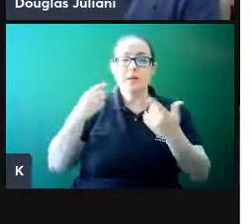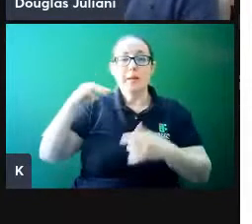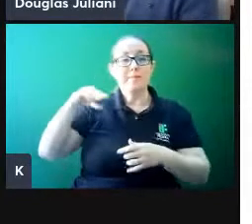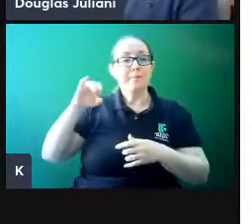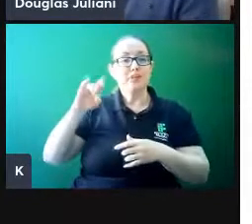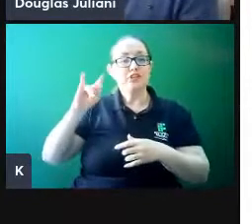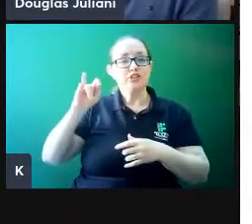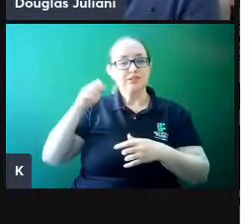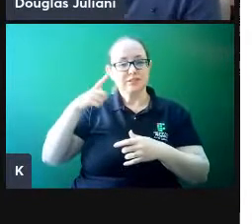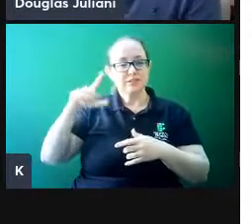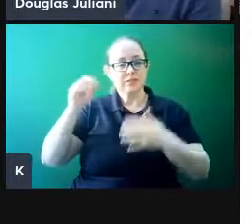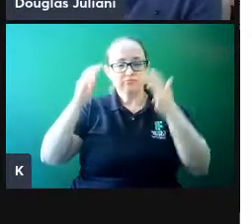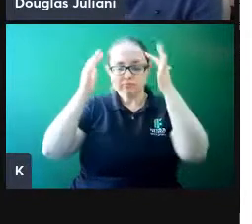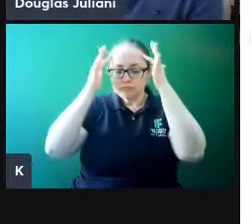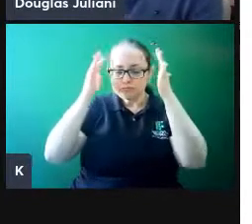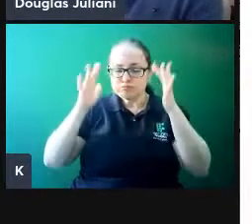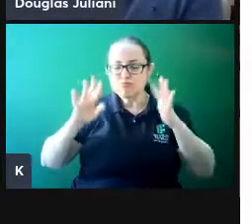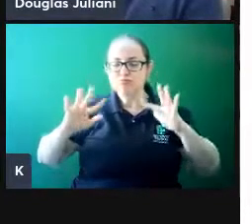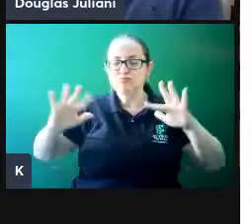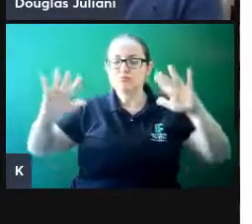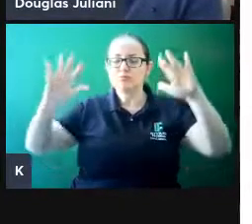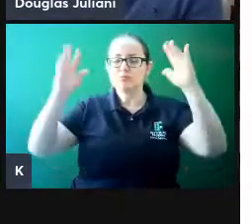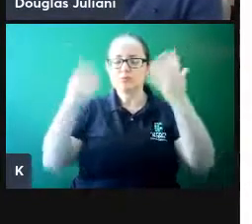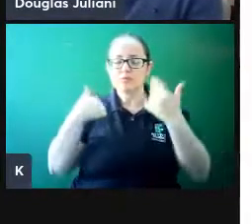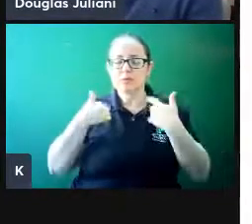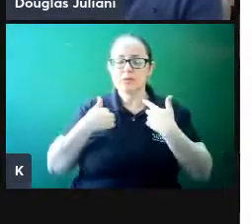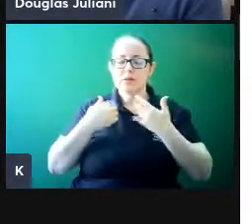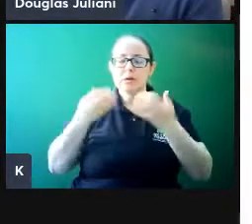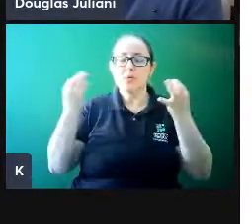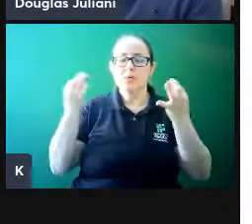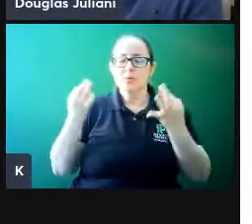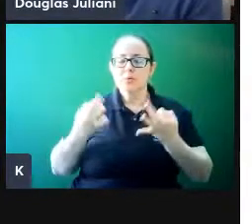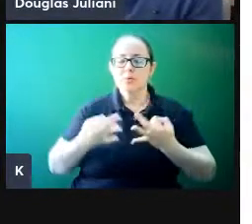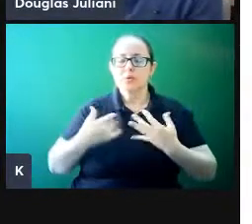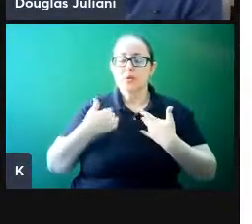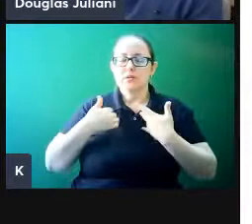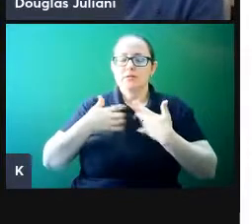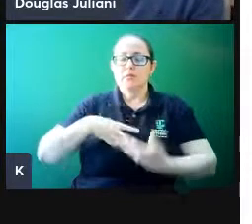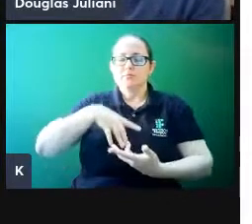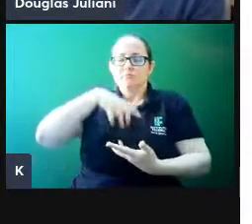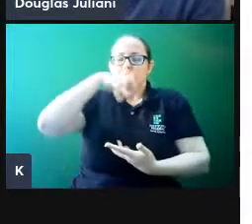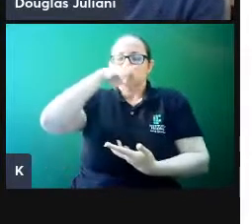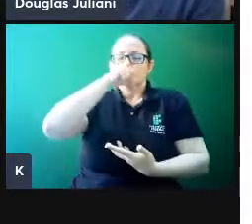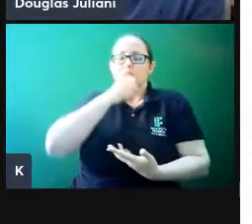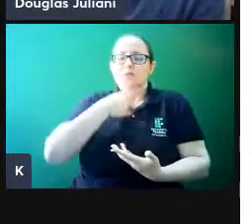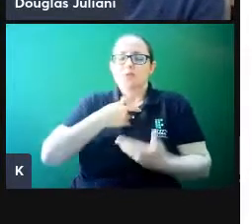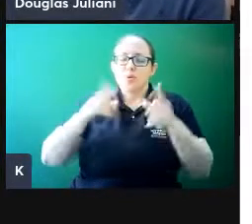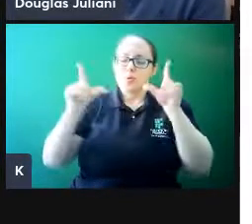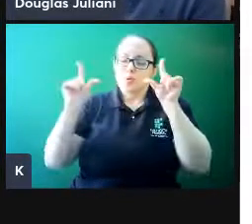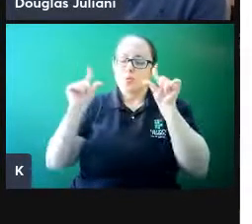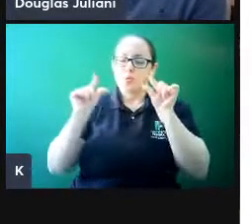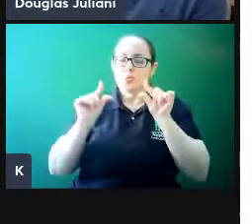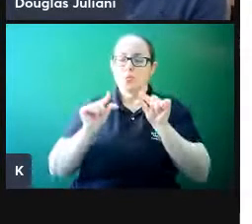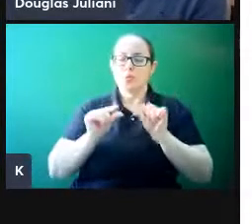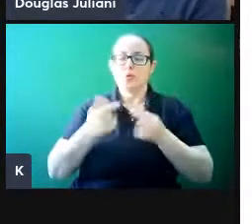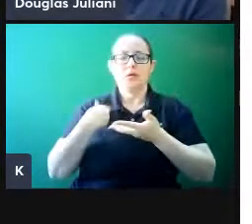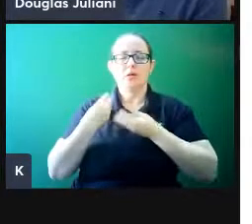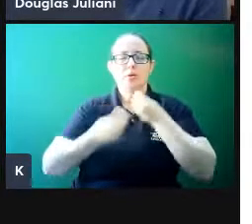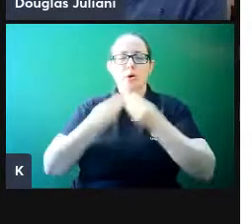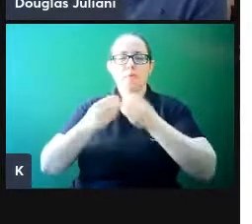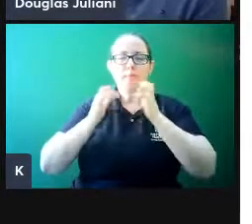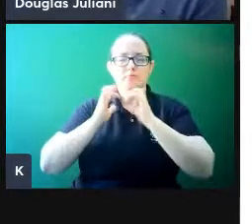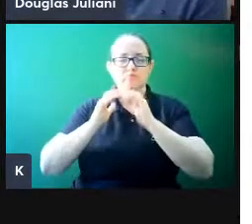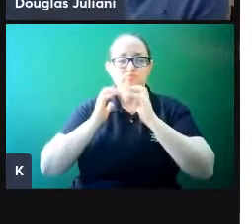o mindfulness, vem com essa estratégia para usar os sentidos e diminuir a carga cognitiva, diminuir os